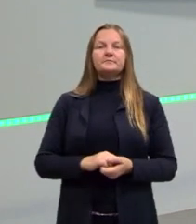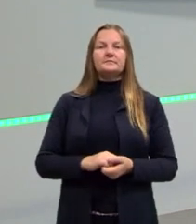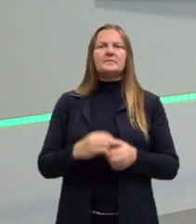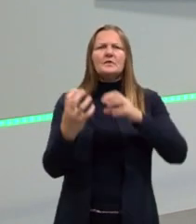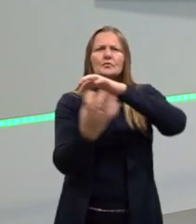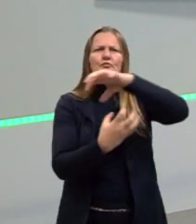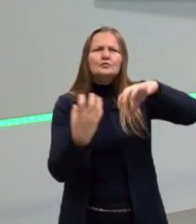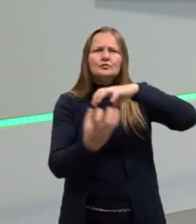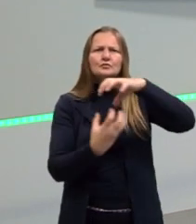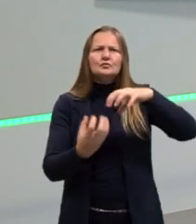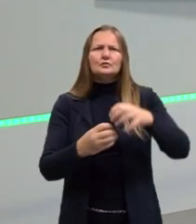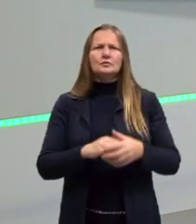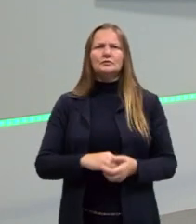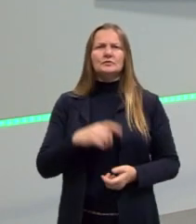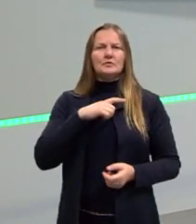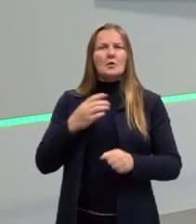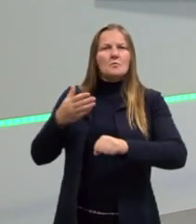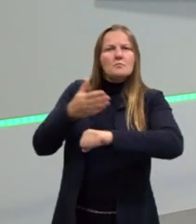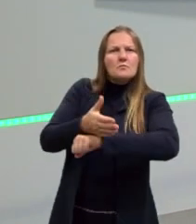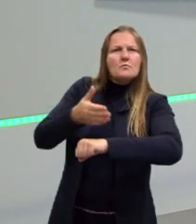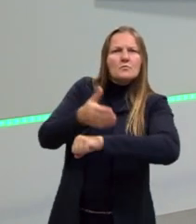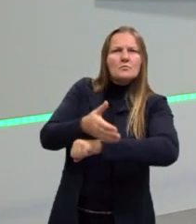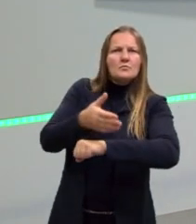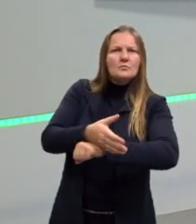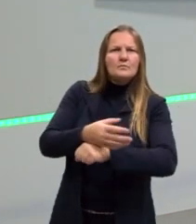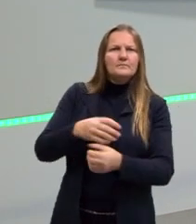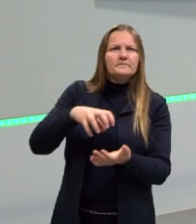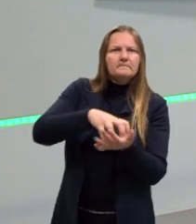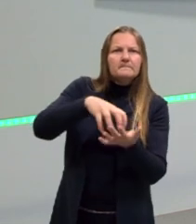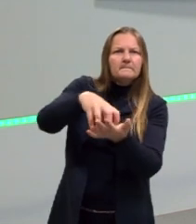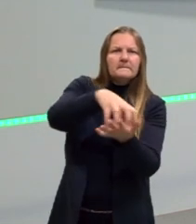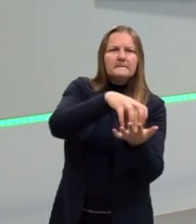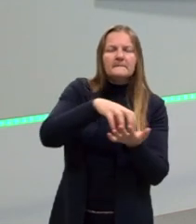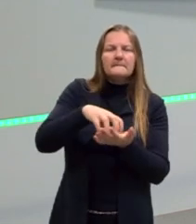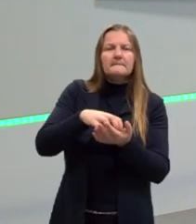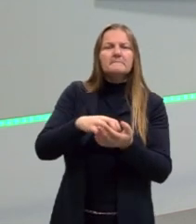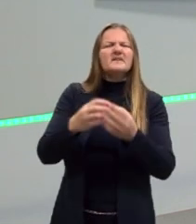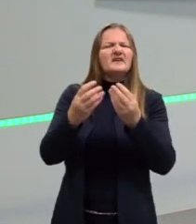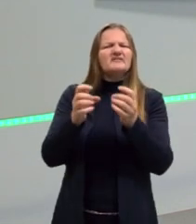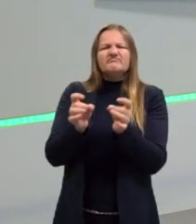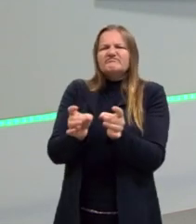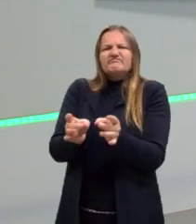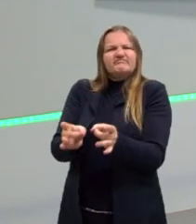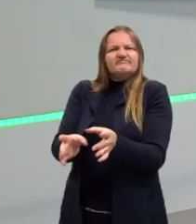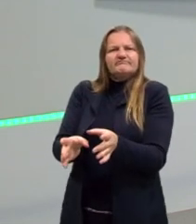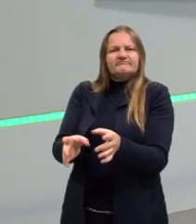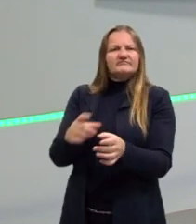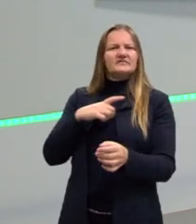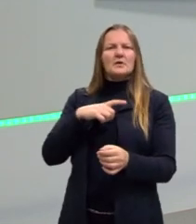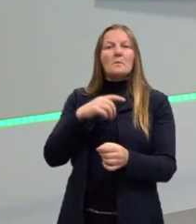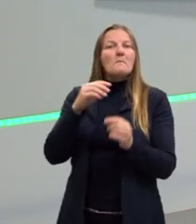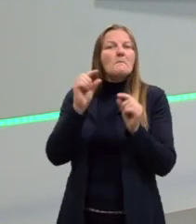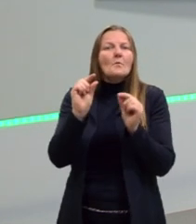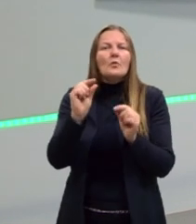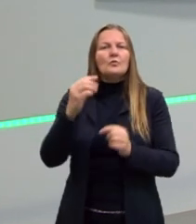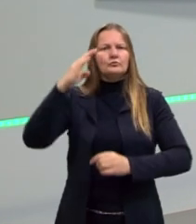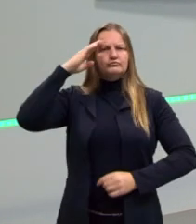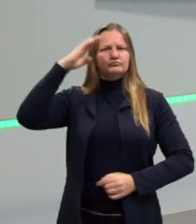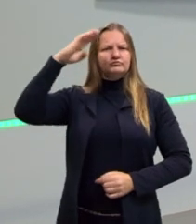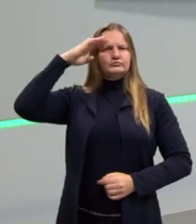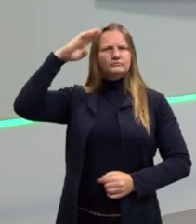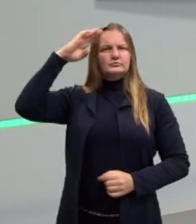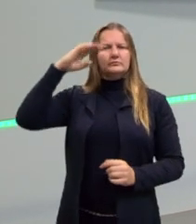revolucionários invadem a Bastilha, ela já estava muito abandonada, ela tinha poucos soldados. Então, ela teve uma importância